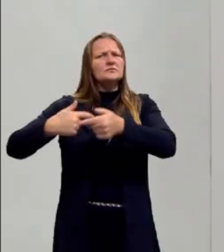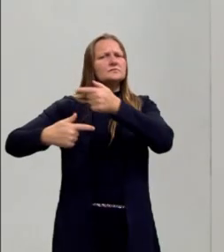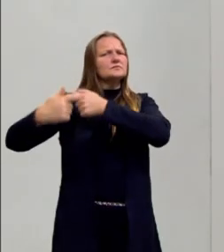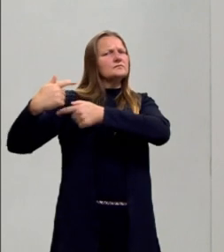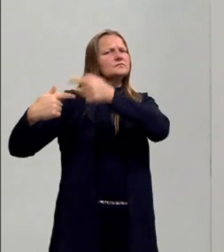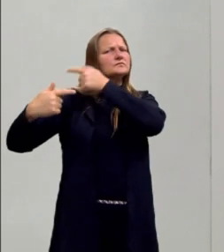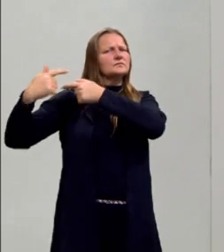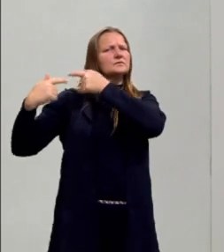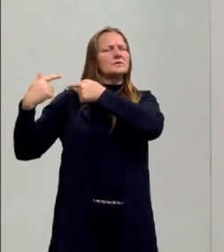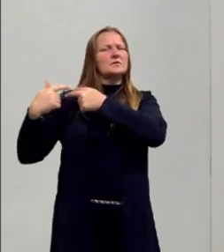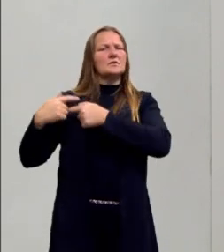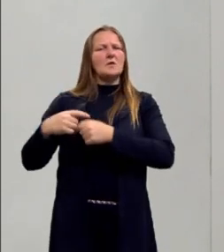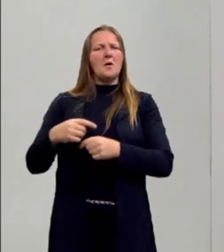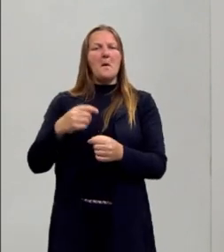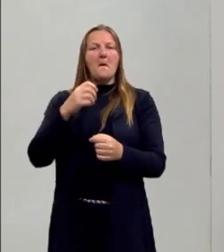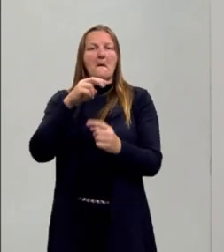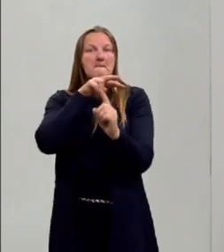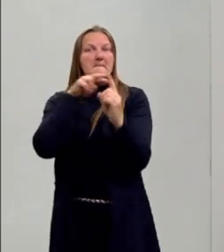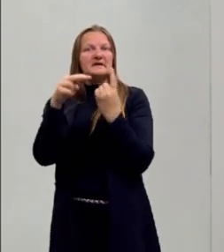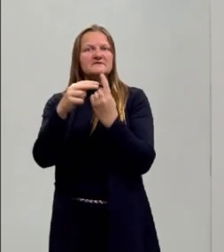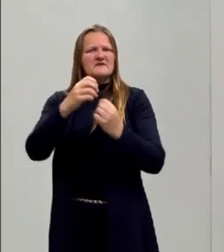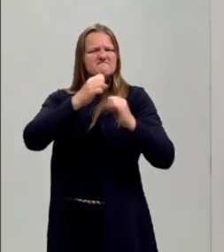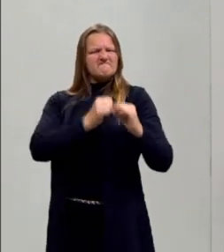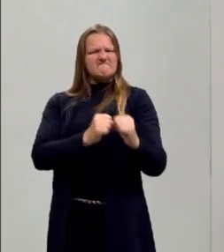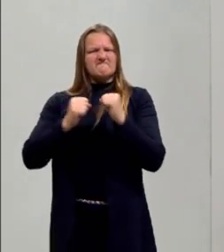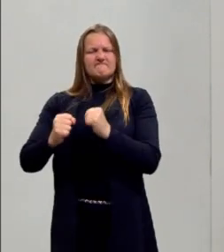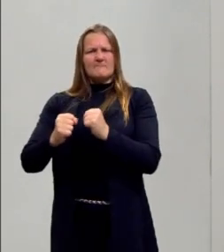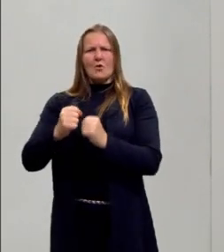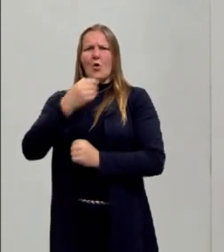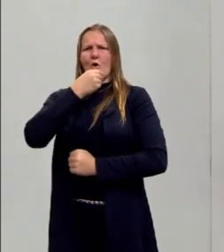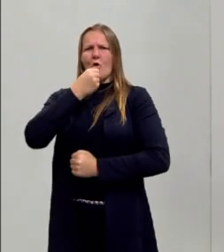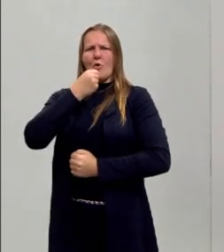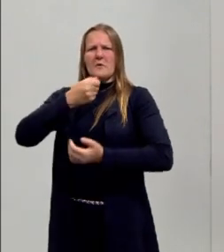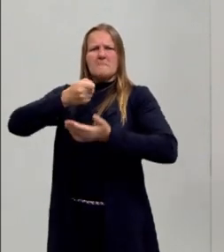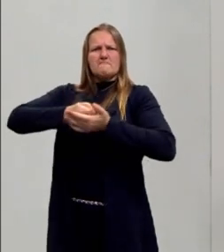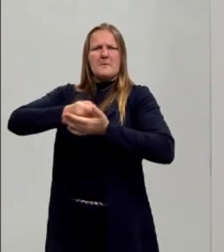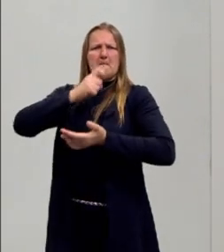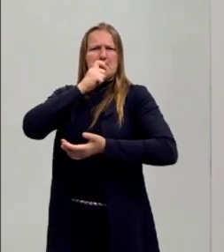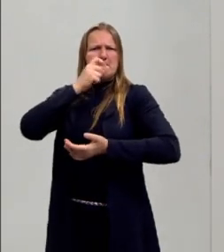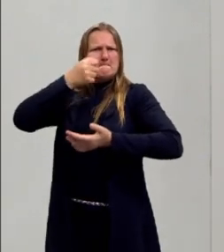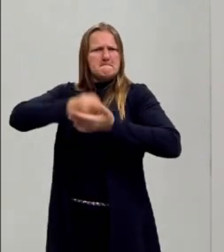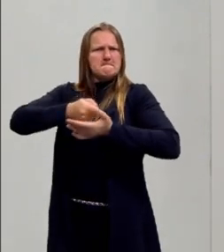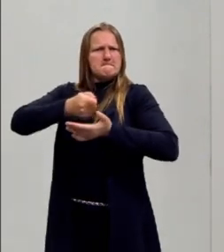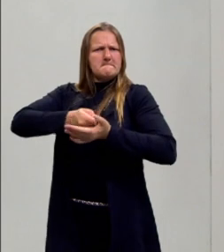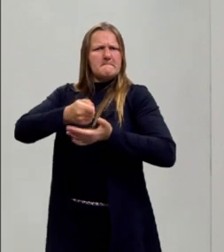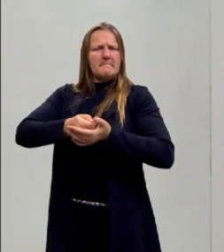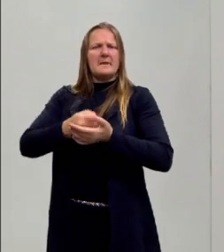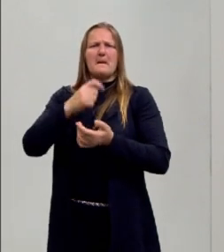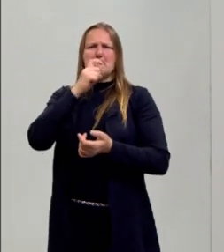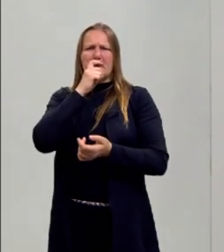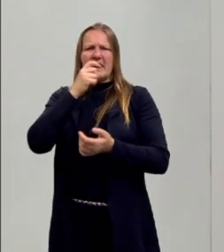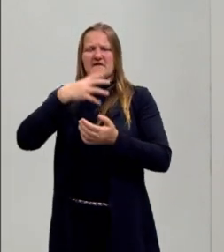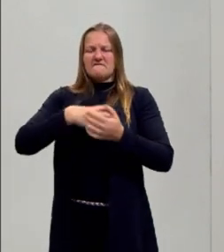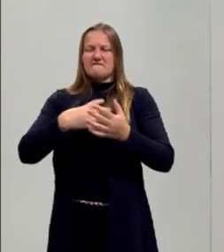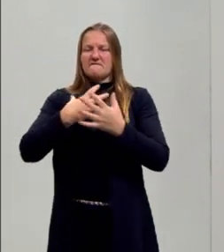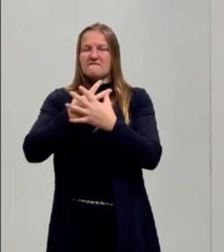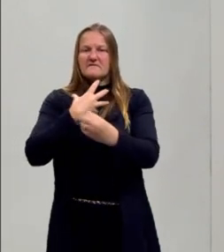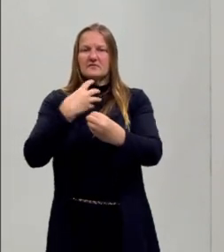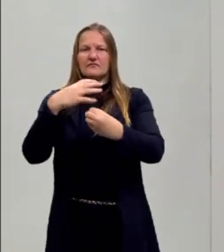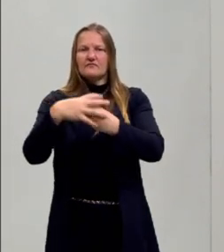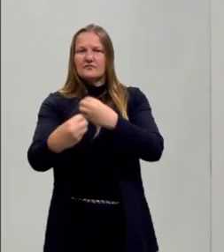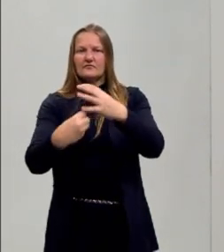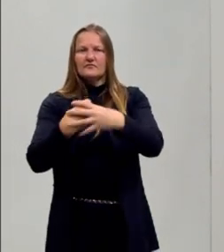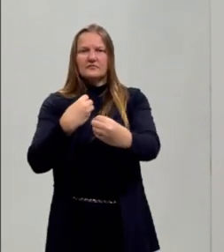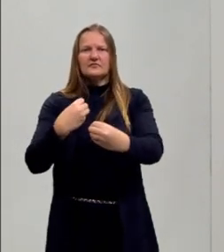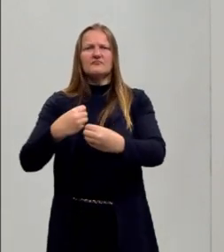sociedade patriarcal, de uma sociedade, então, que o poder está no homem, que passa de pai para filho, e isso vem